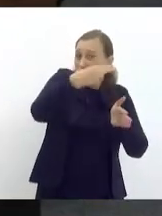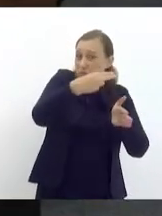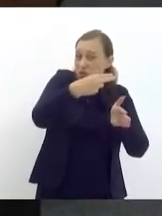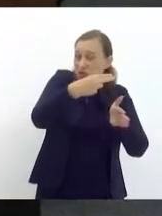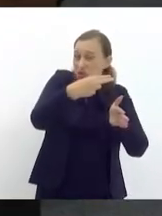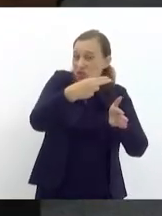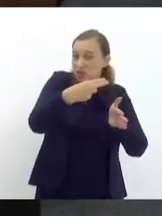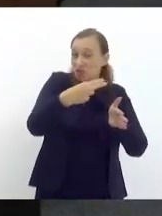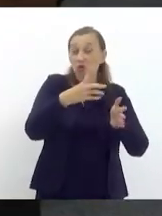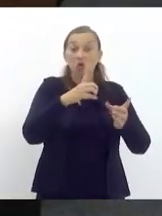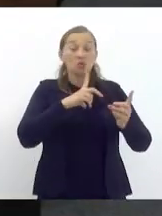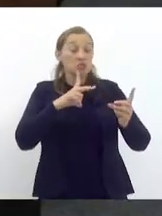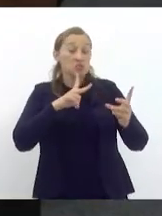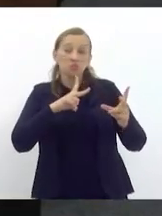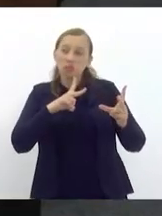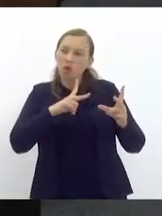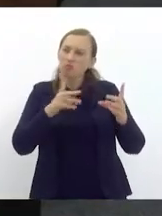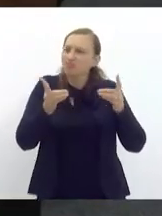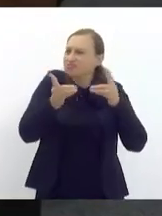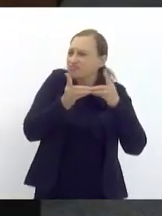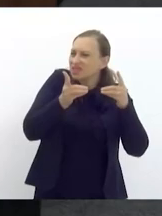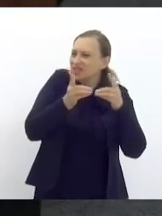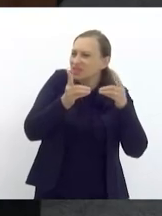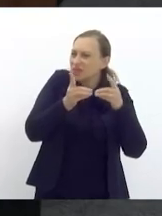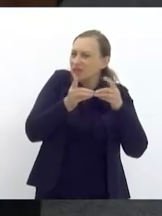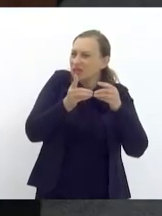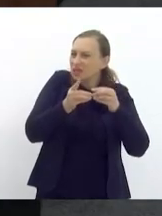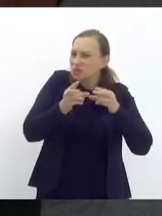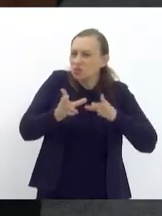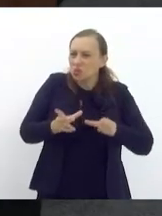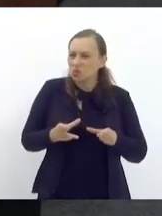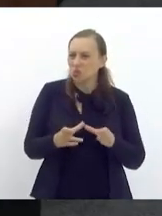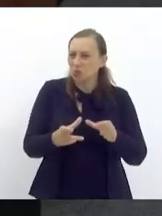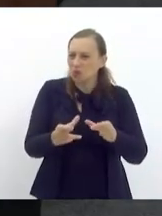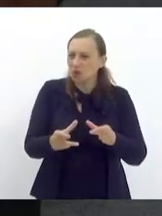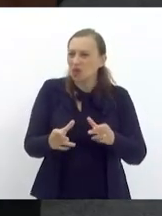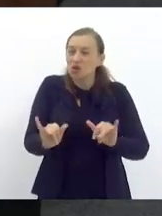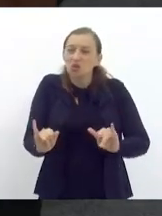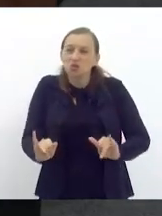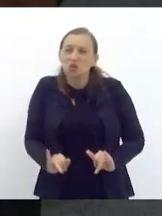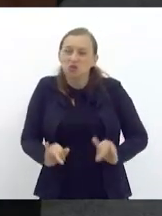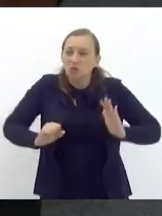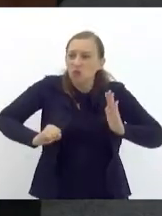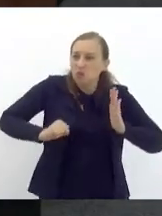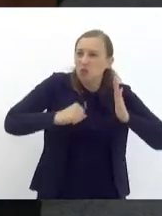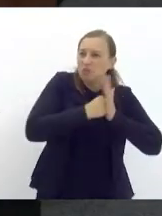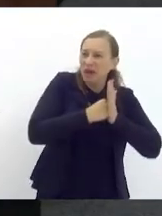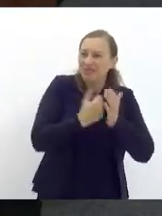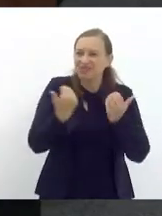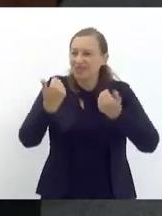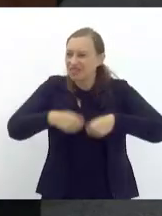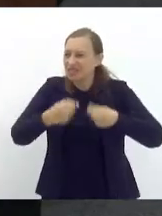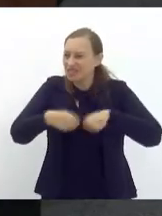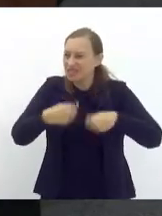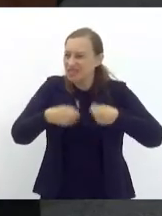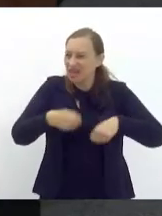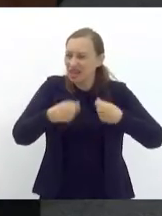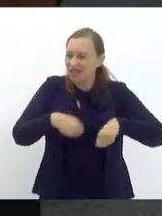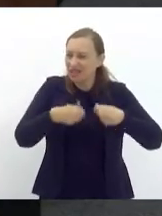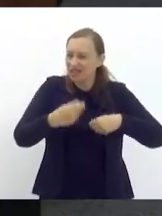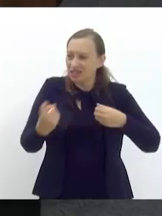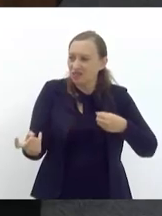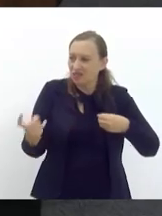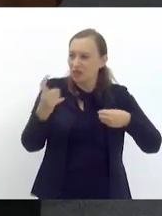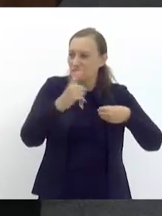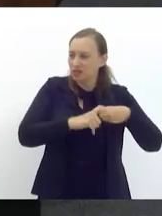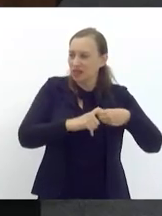próprio atendimento aos pacientes da oncologia acabaram sofrendo o impacto da necessidade de voltar todo